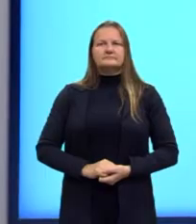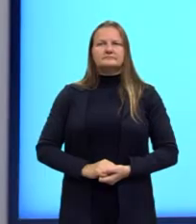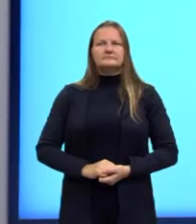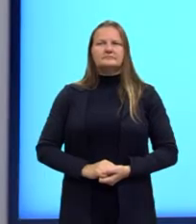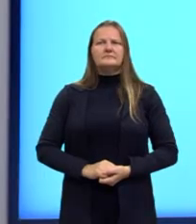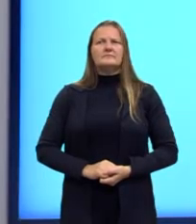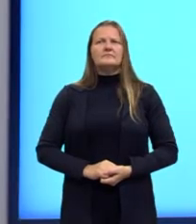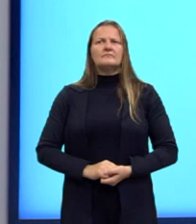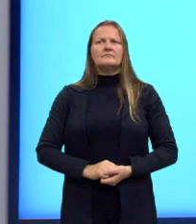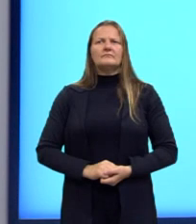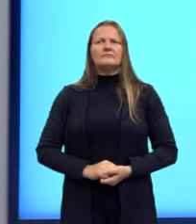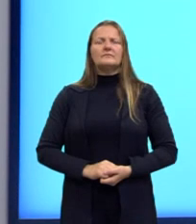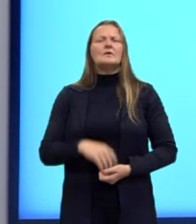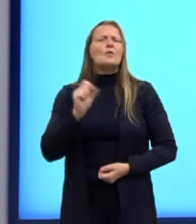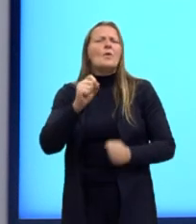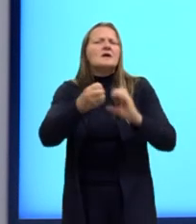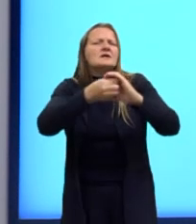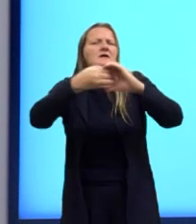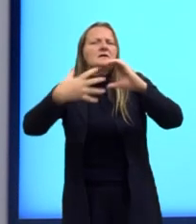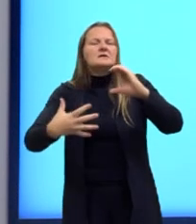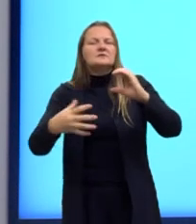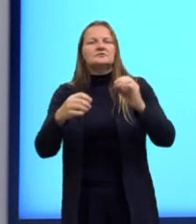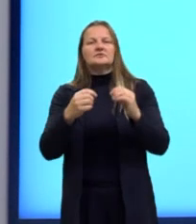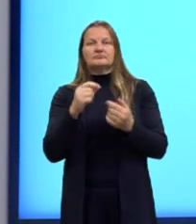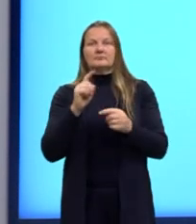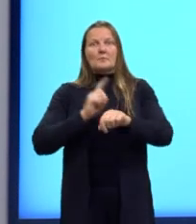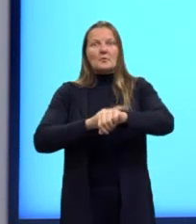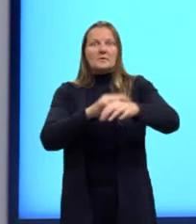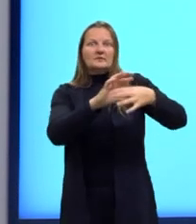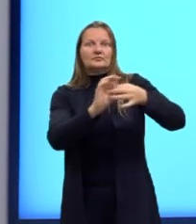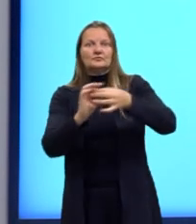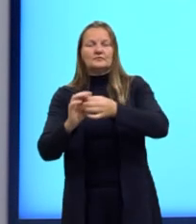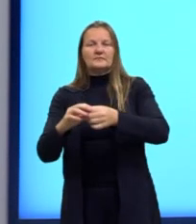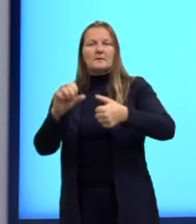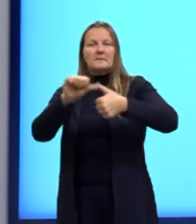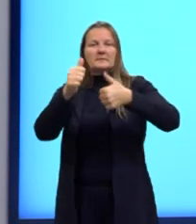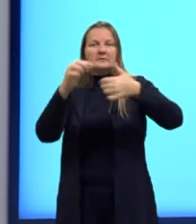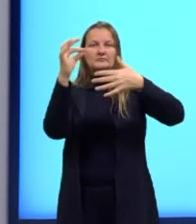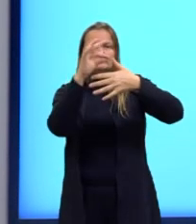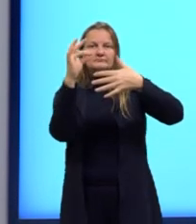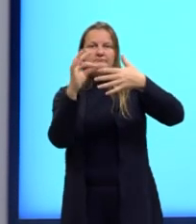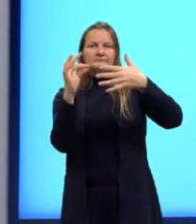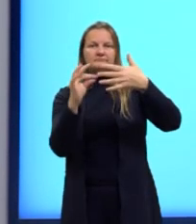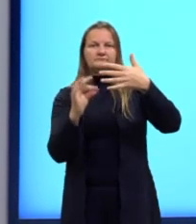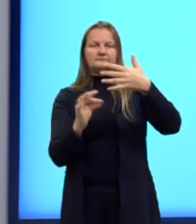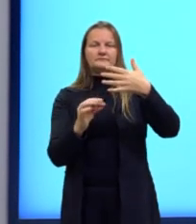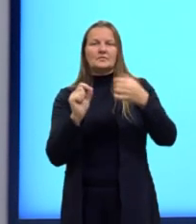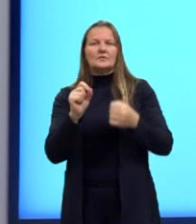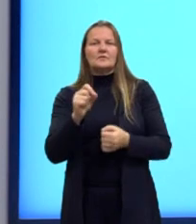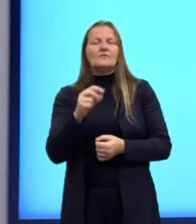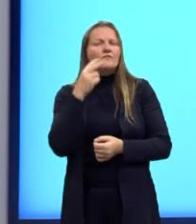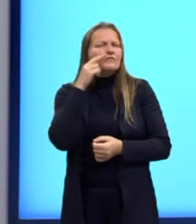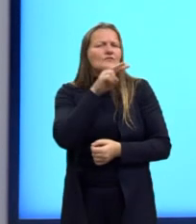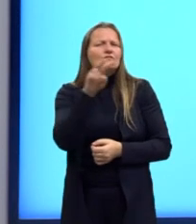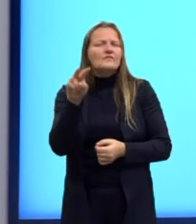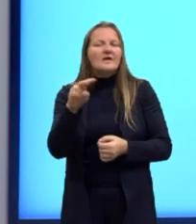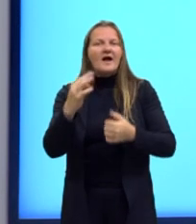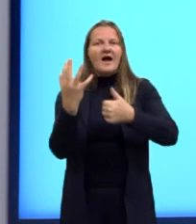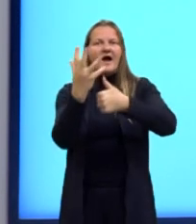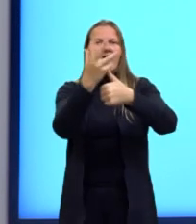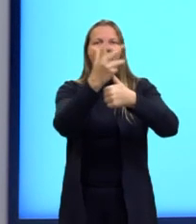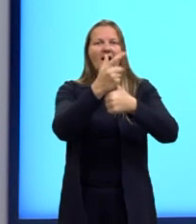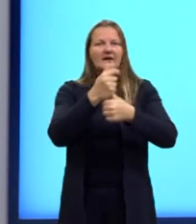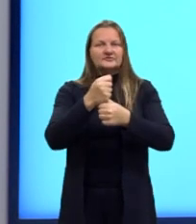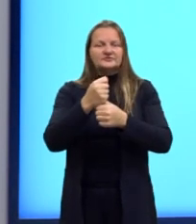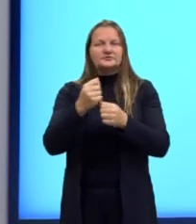Qual é, então, quais são as características desse momento? Ali o primeiro que a gente já falou, então, quando vocês ouvirem falar arte pela